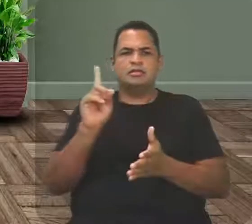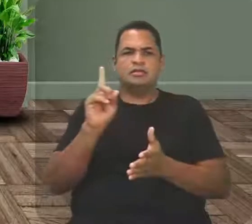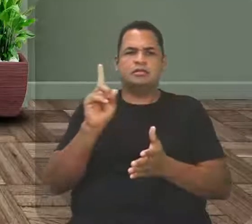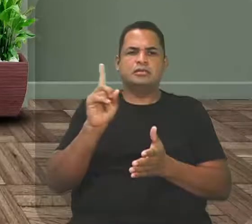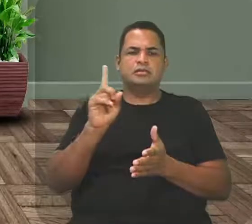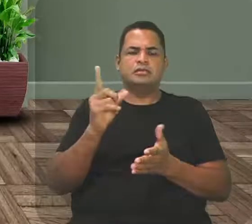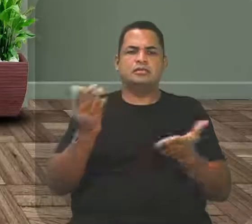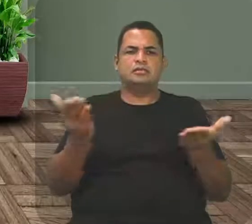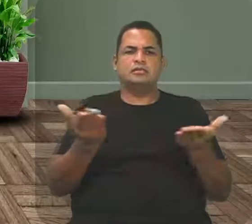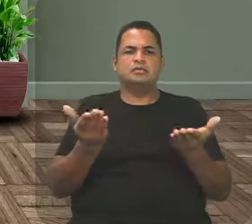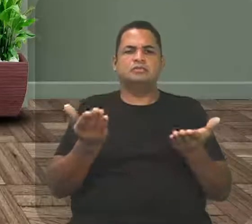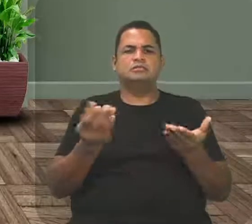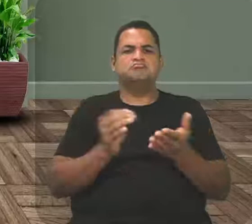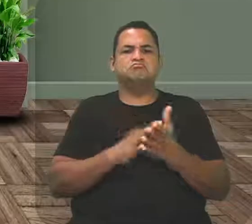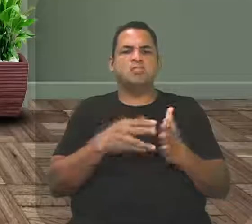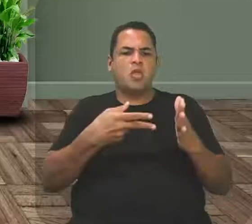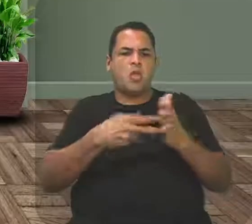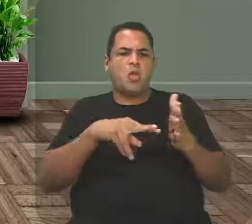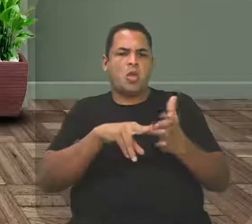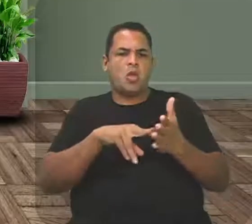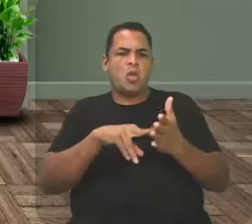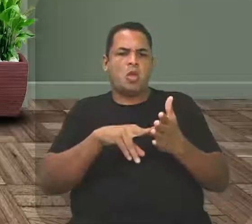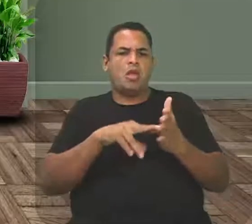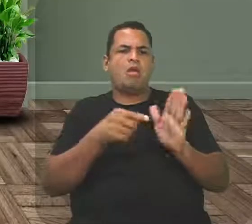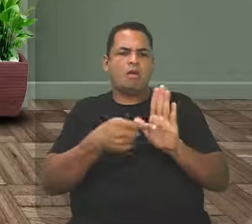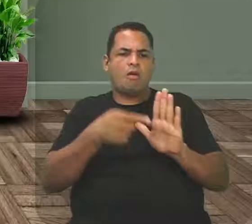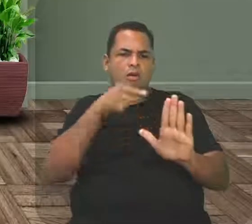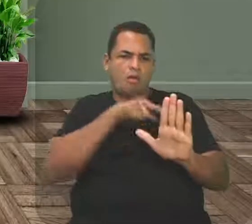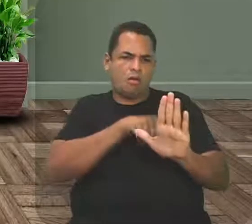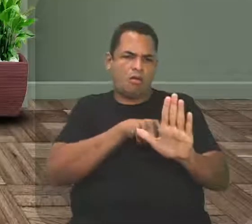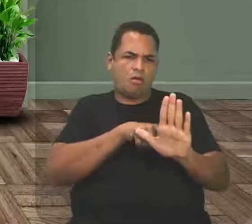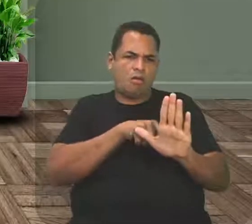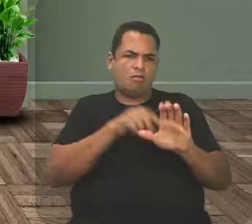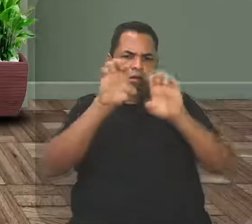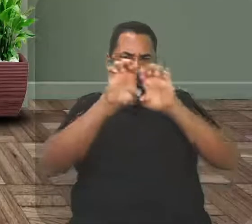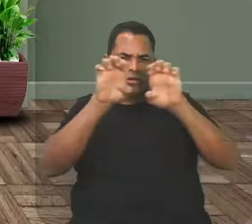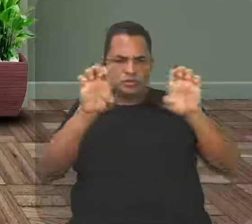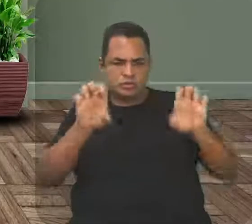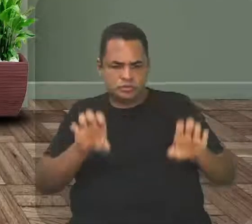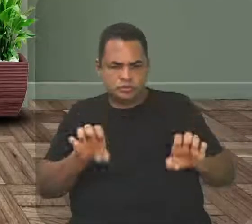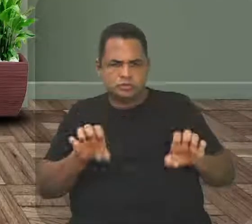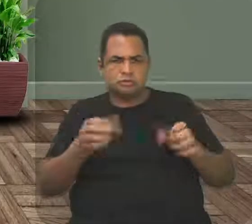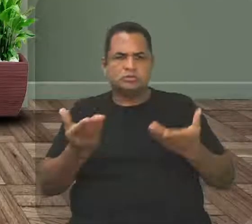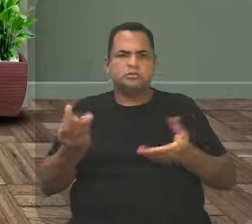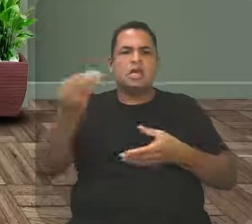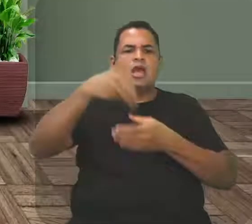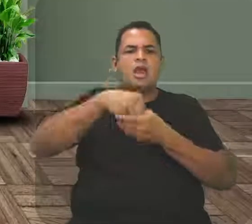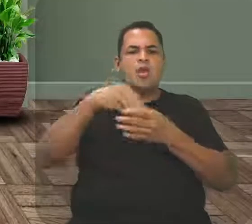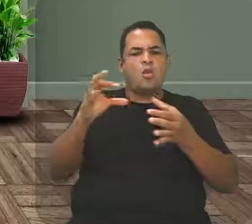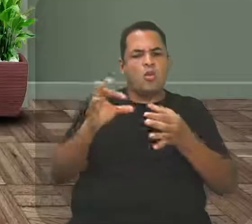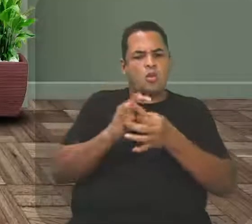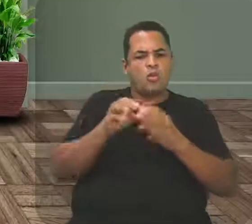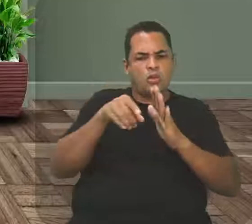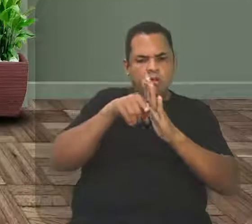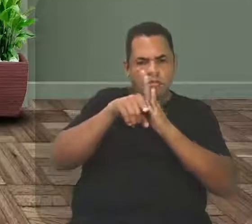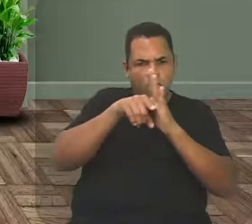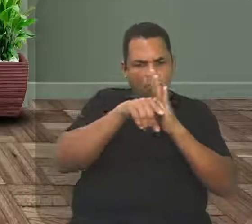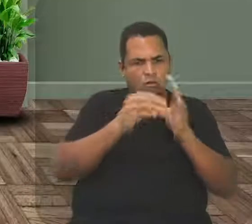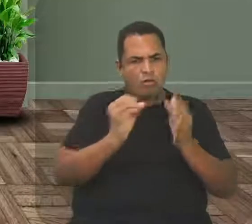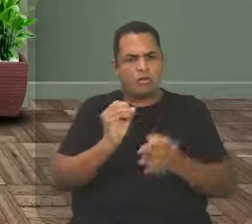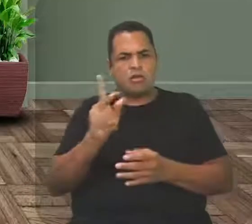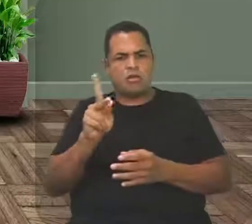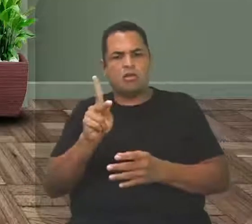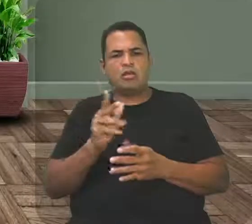ali está com um sentido figurado, pela estrutura, no seu contexto, na sua análise, ok?